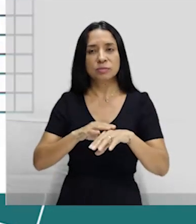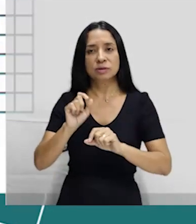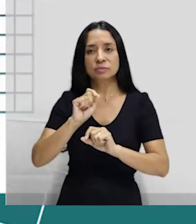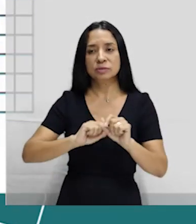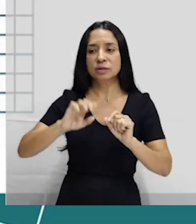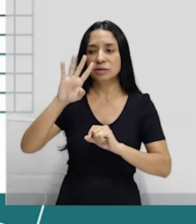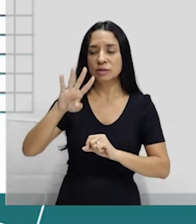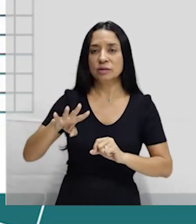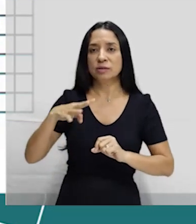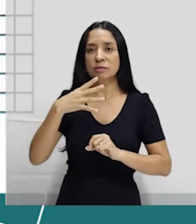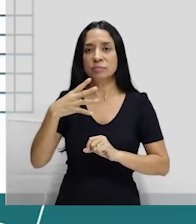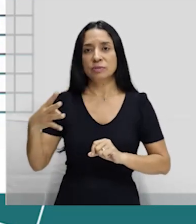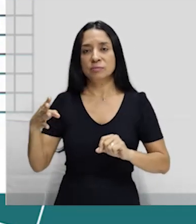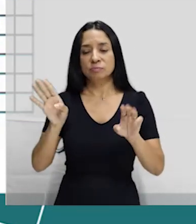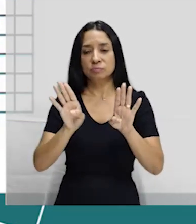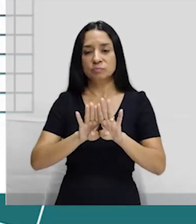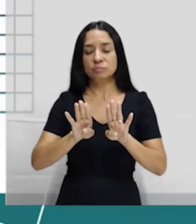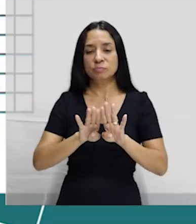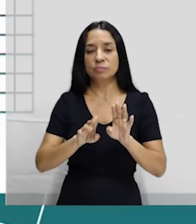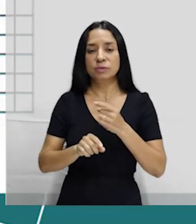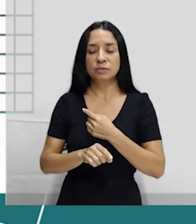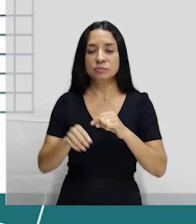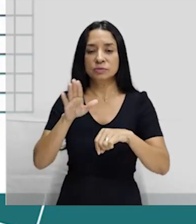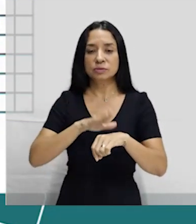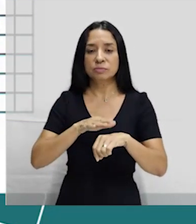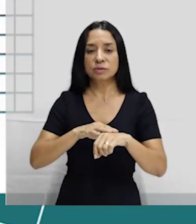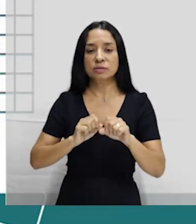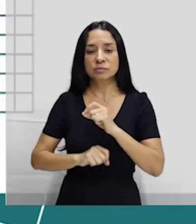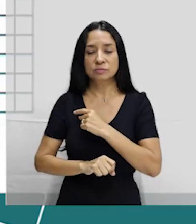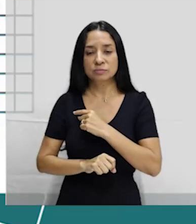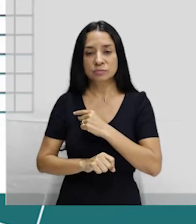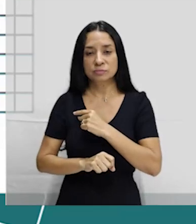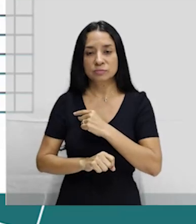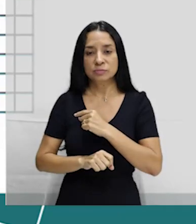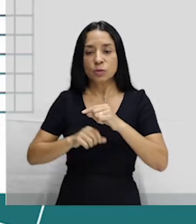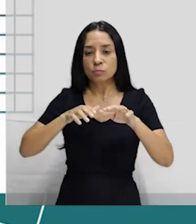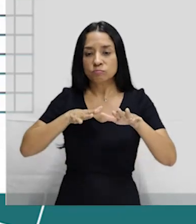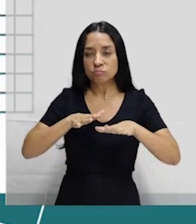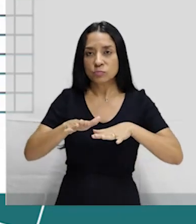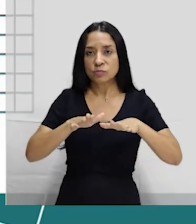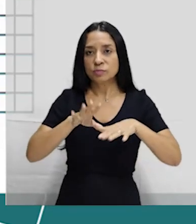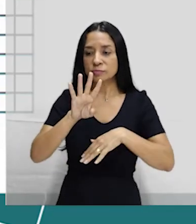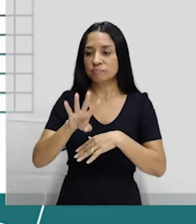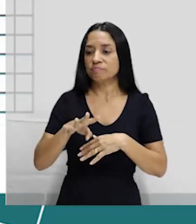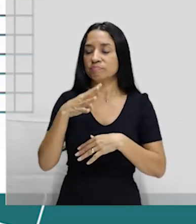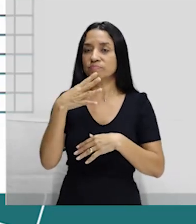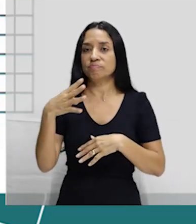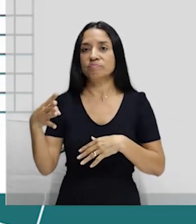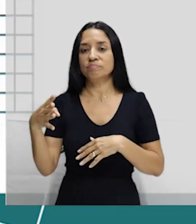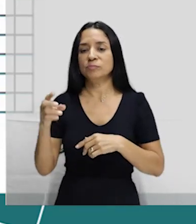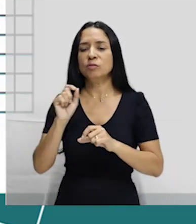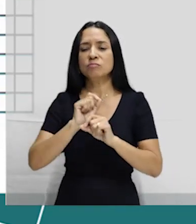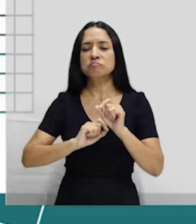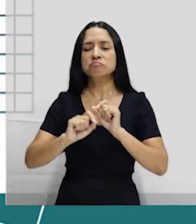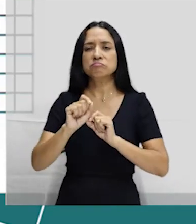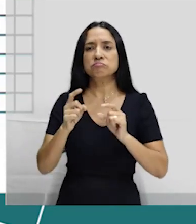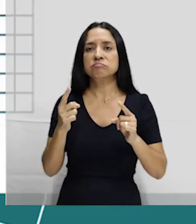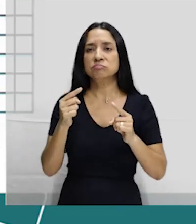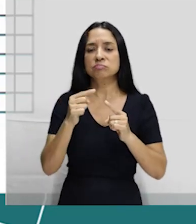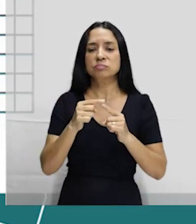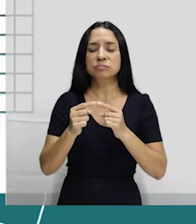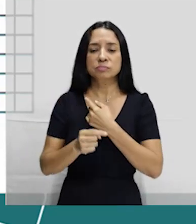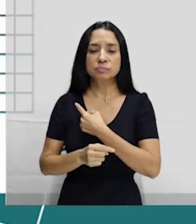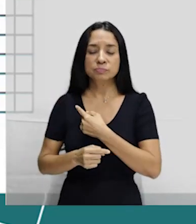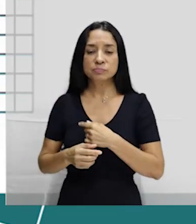da tabelinha, que também é chamado de método do ritmo da tabelinha. E em que consiste esse método?